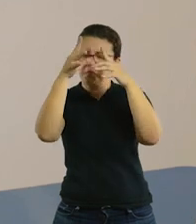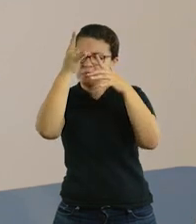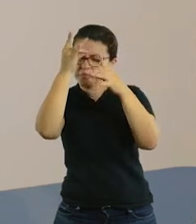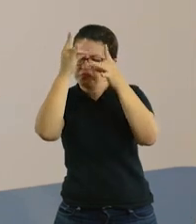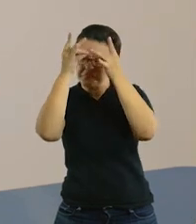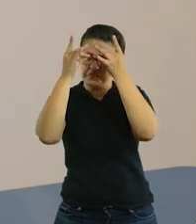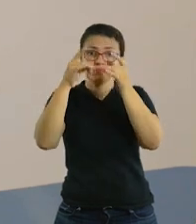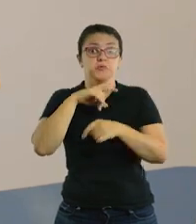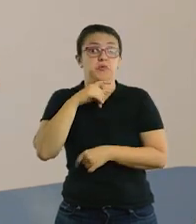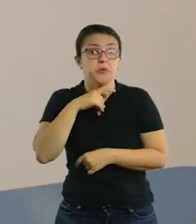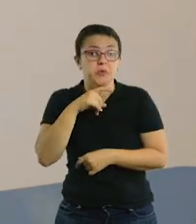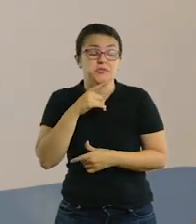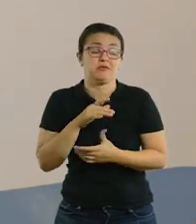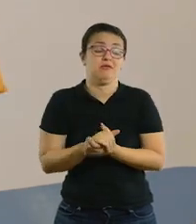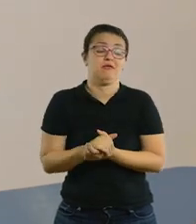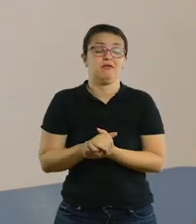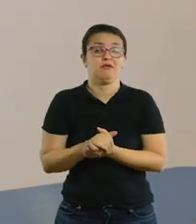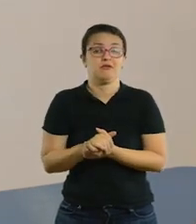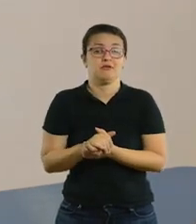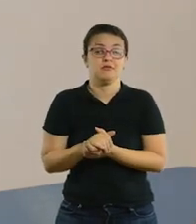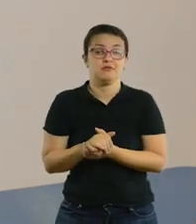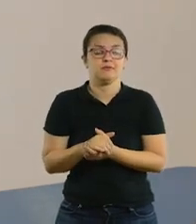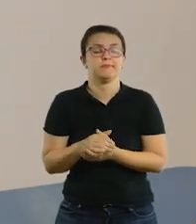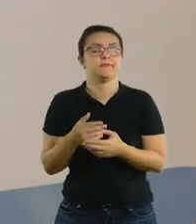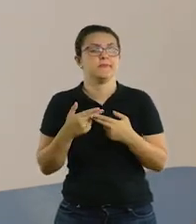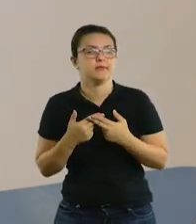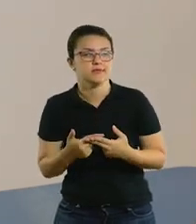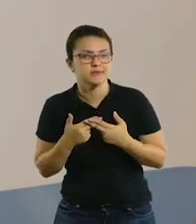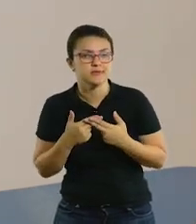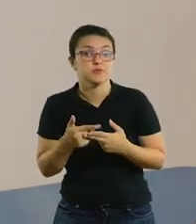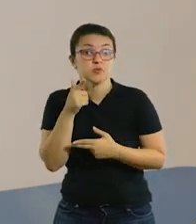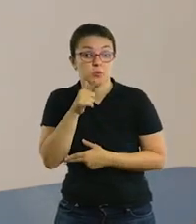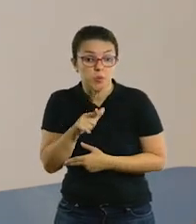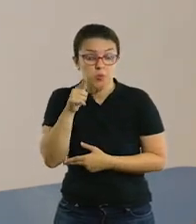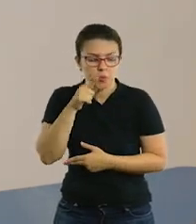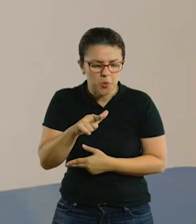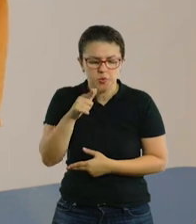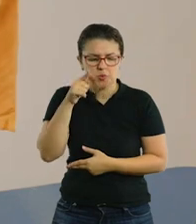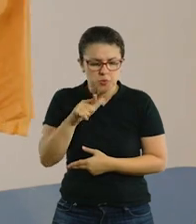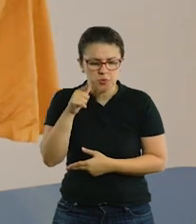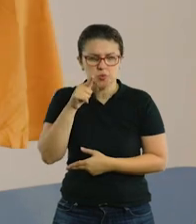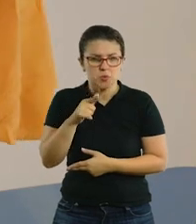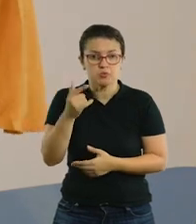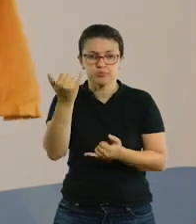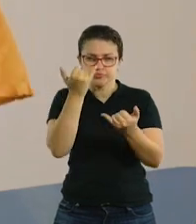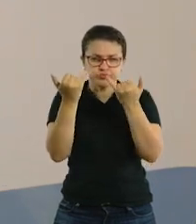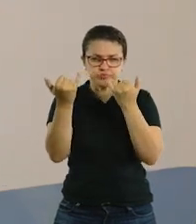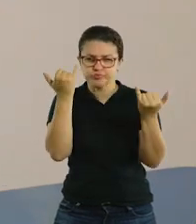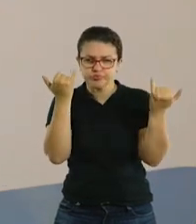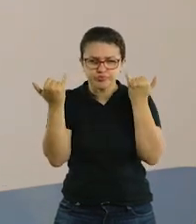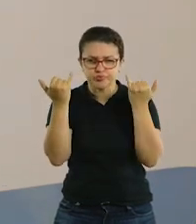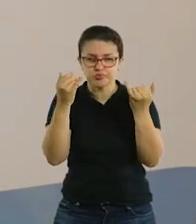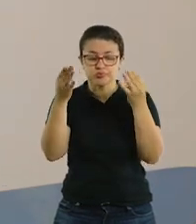mas mesmo assim, com paciência, constância e repetição, elas podem atingir os nossos objetivos.